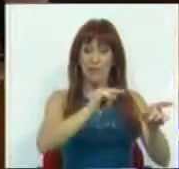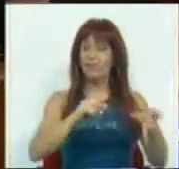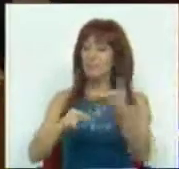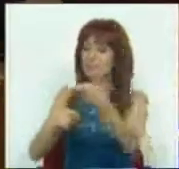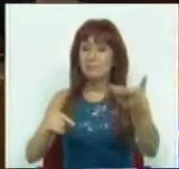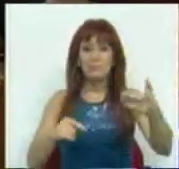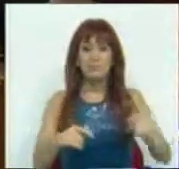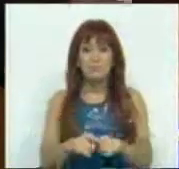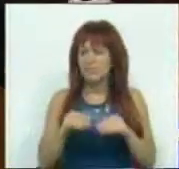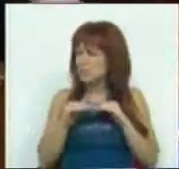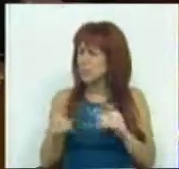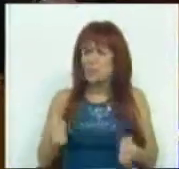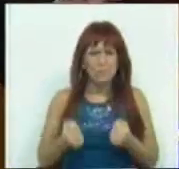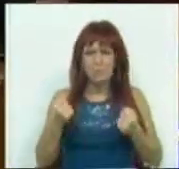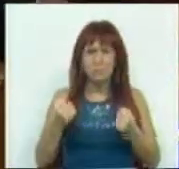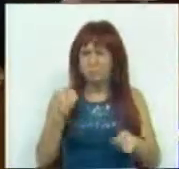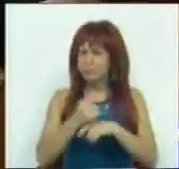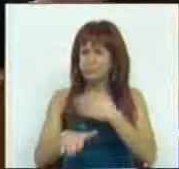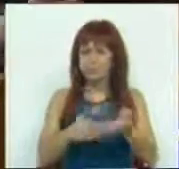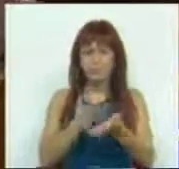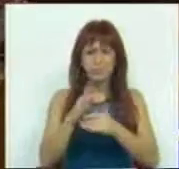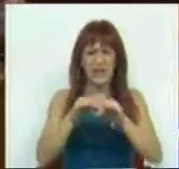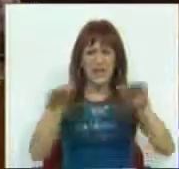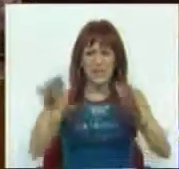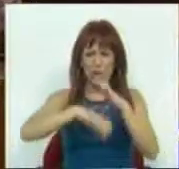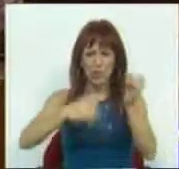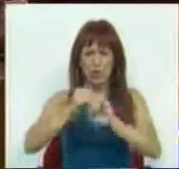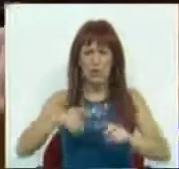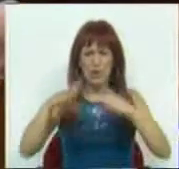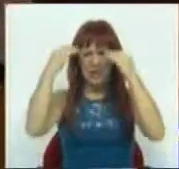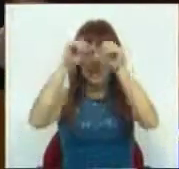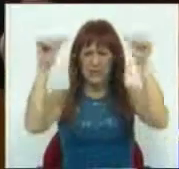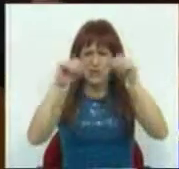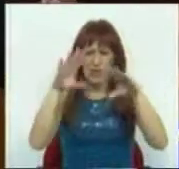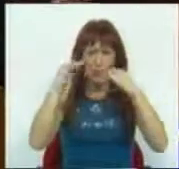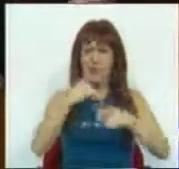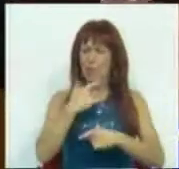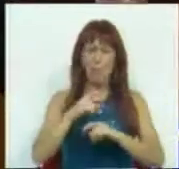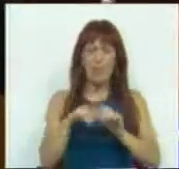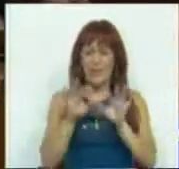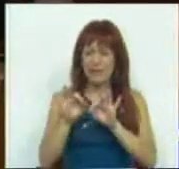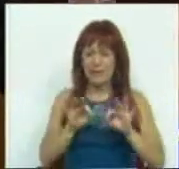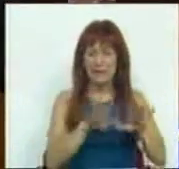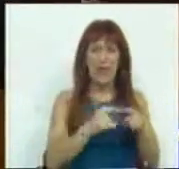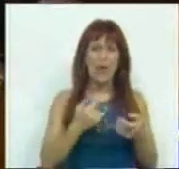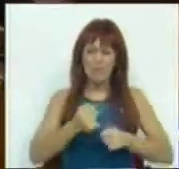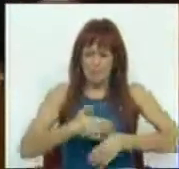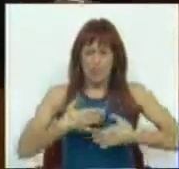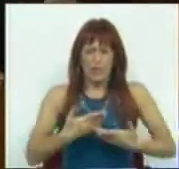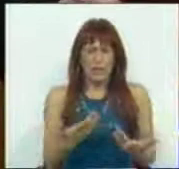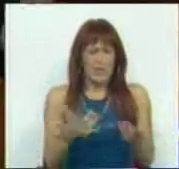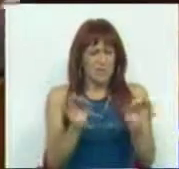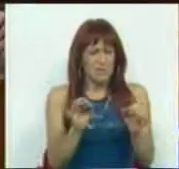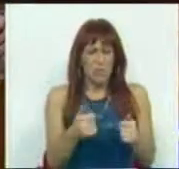que é insustentável manter este nível de precariedade no sistema educativo, que não podemos tratar assim profissionais